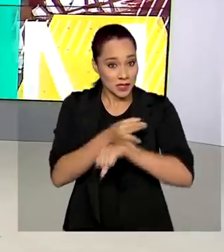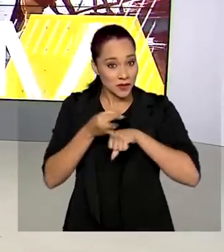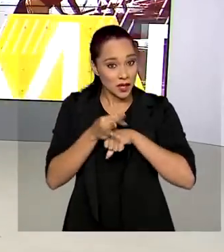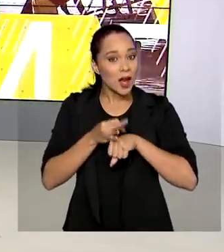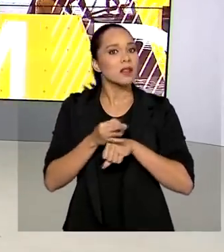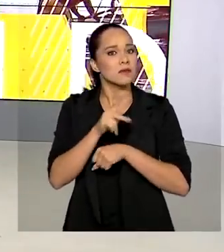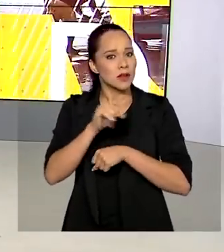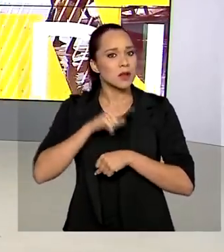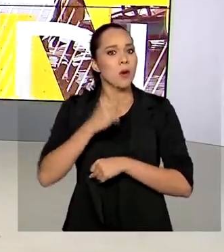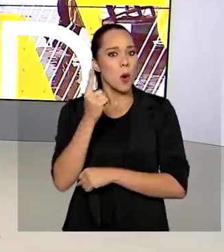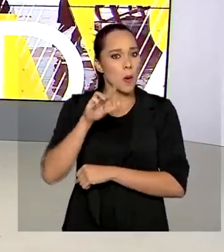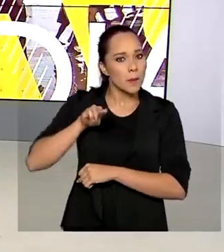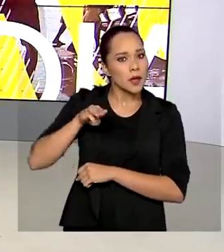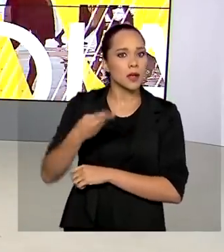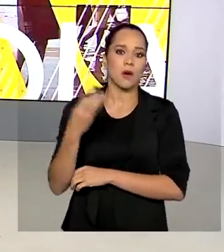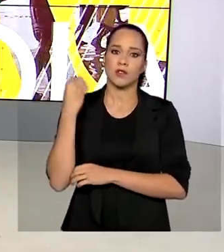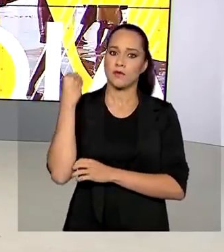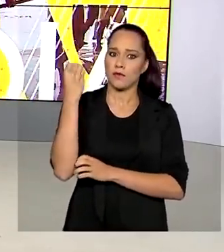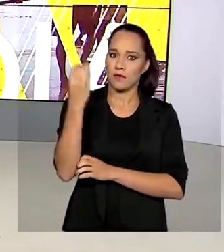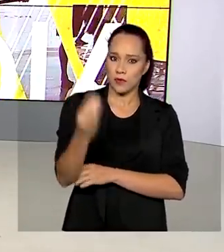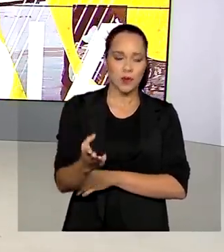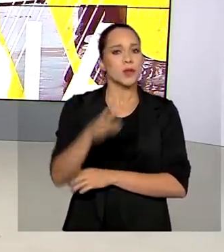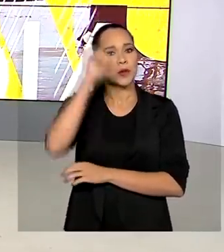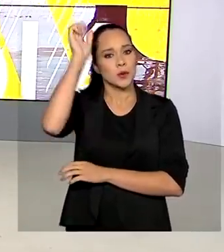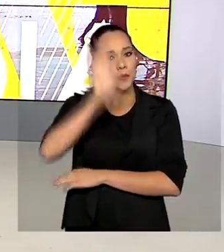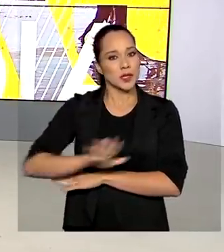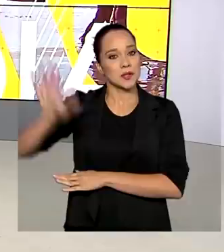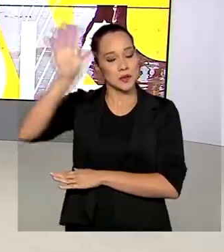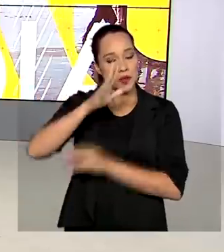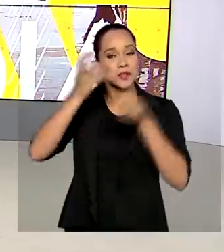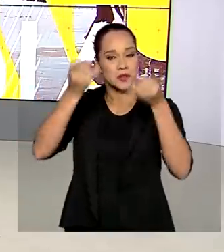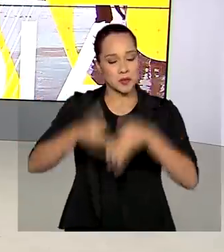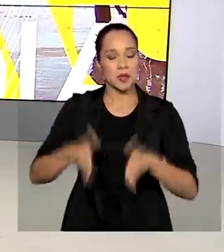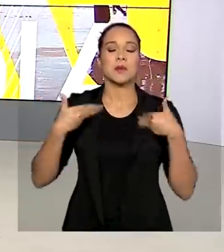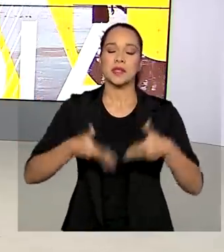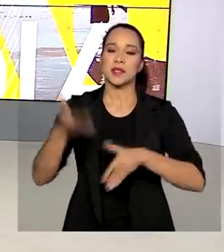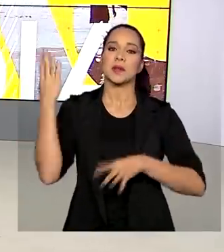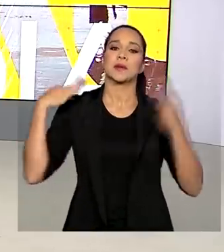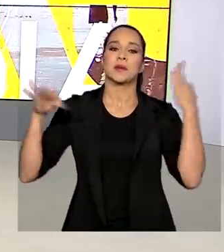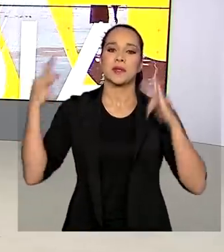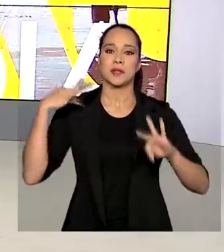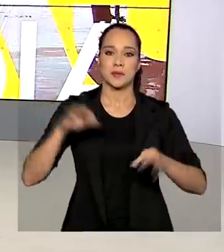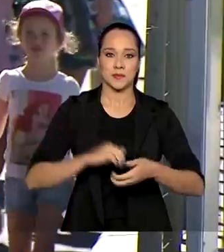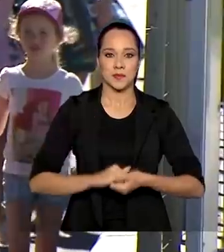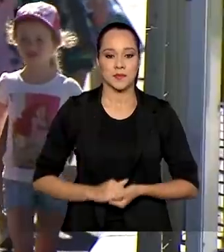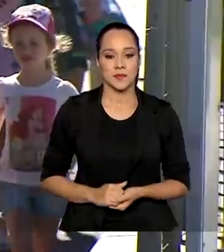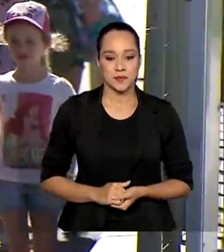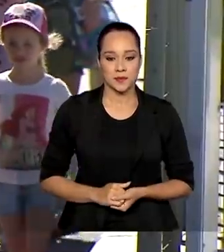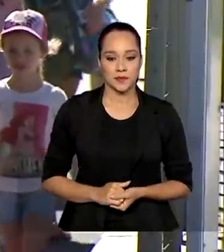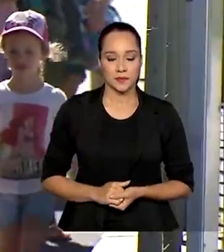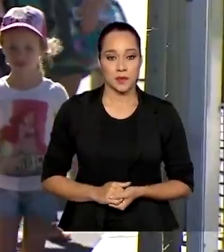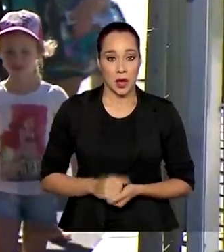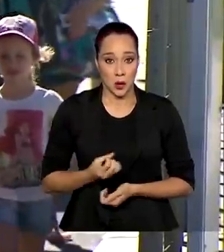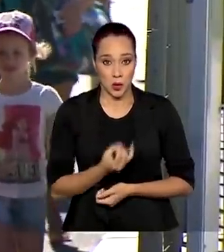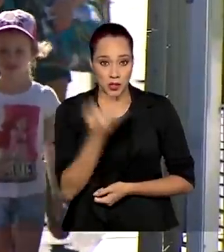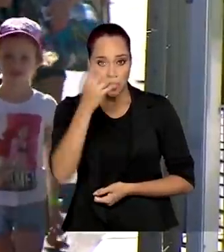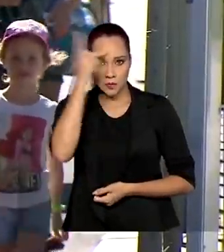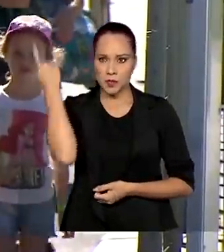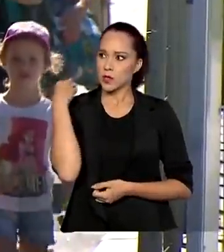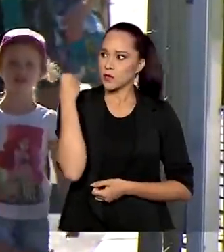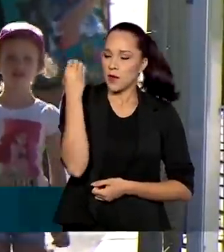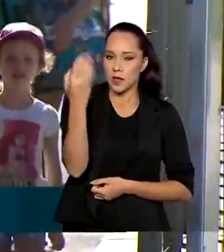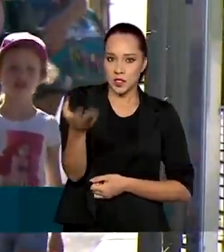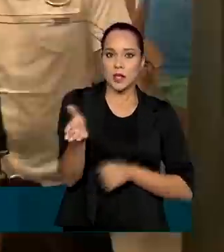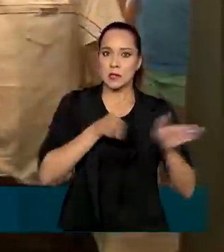deve movimentar mais de um milhão de viajantes em todo o país, segundo o Ministério do Turismo. O número de viajantes